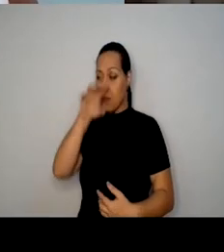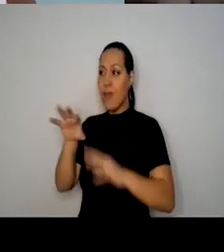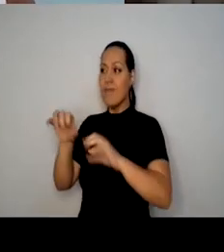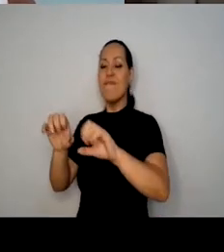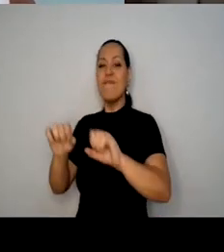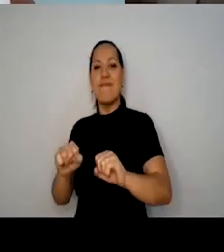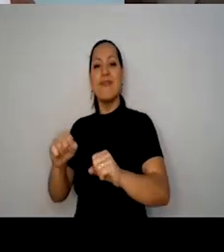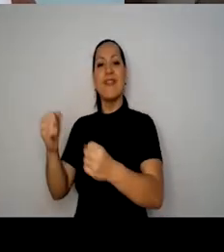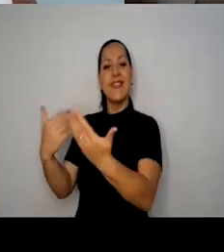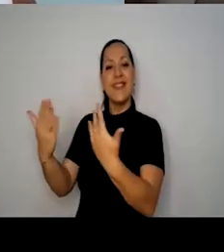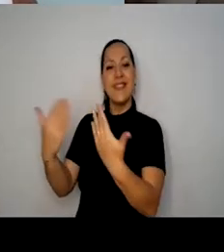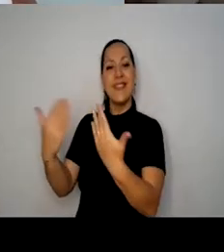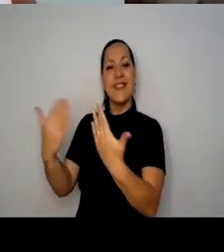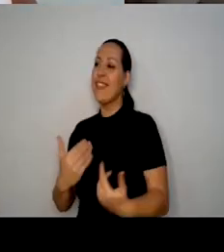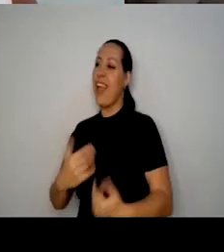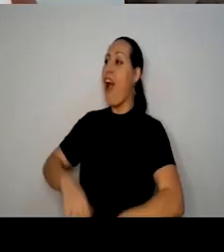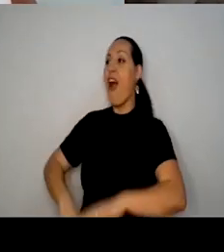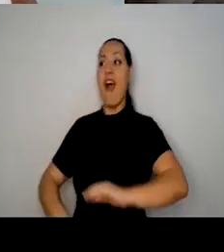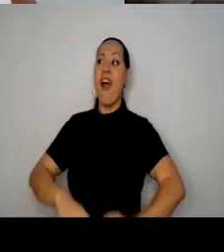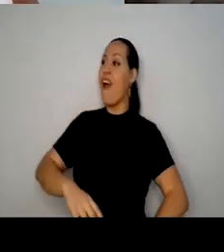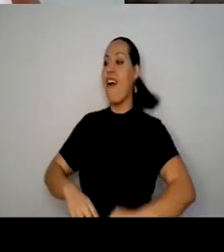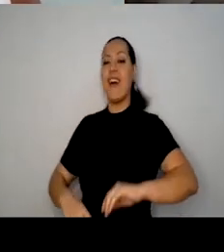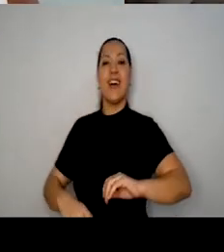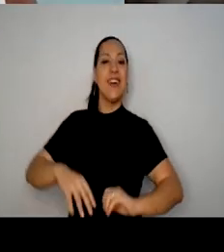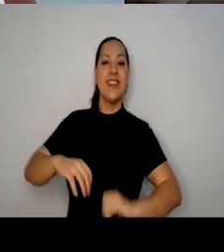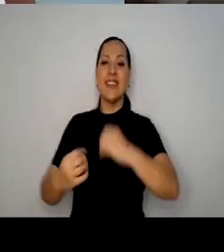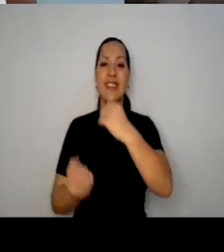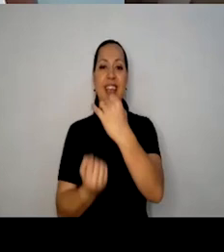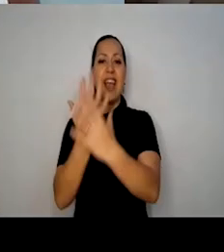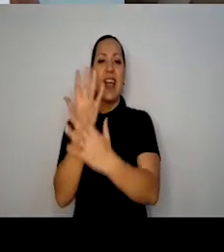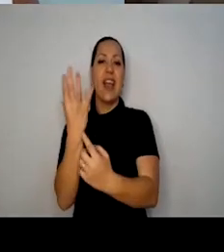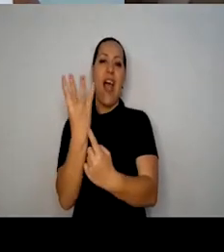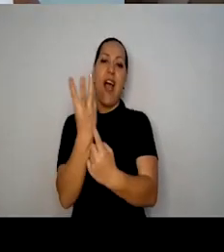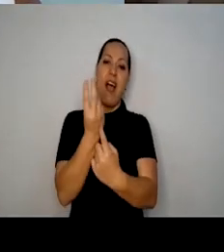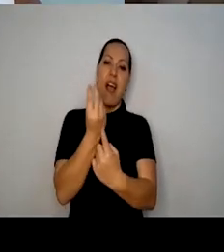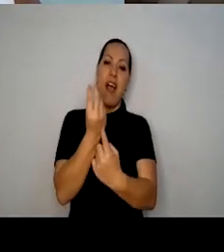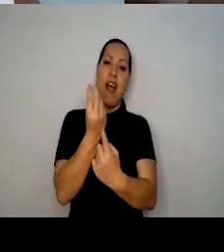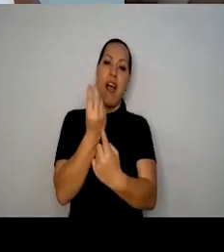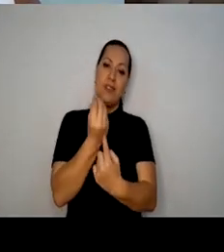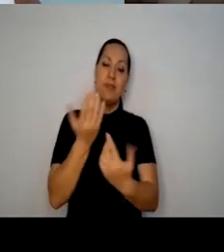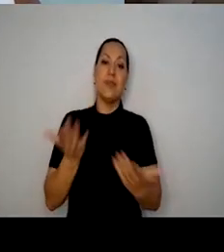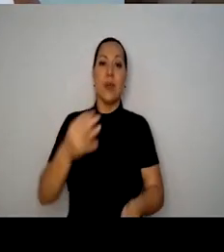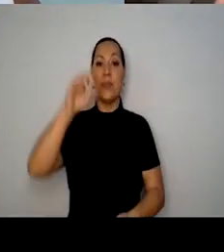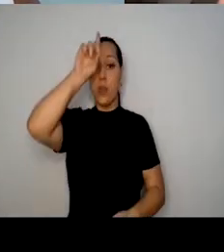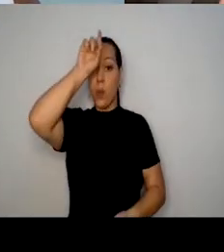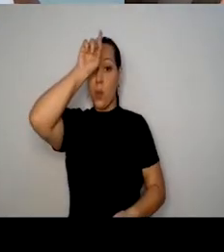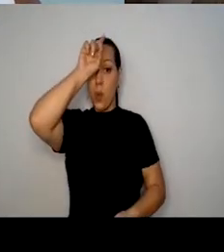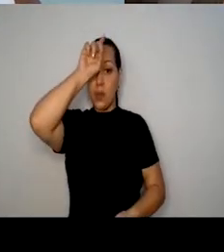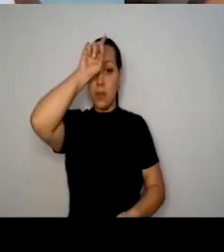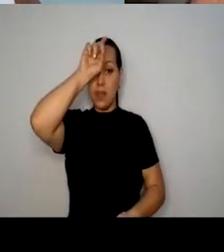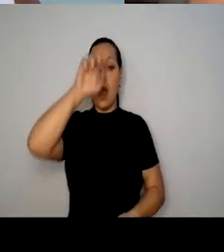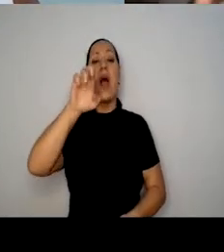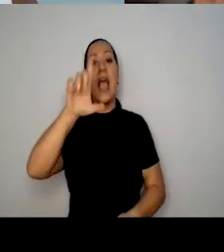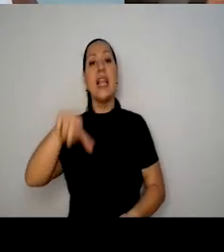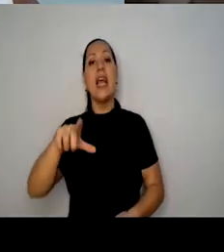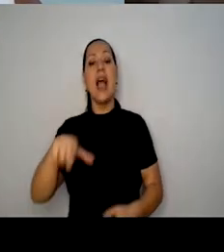dialogando, a gente esteja refletindo, que a gente esteja criando arte, o hospital é um lugar que em